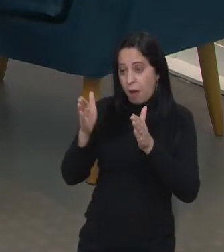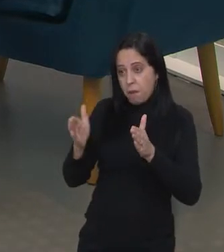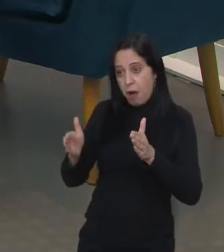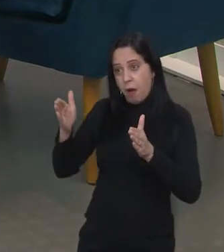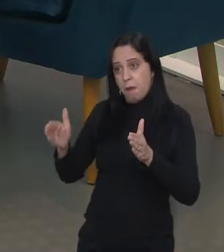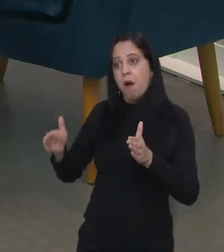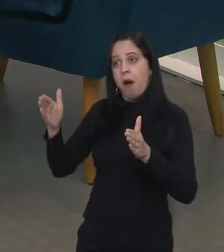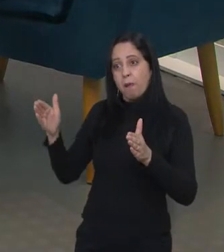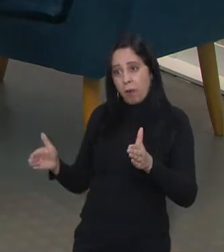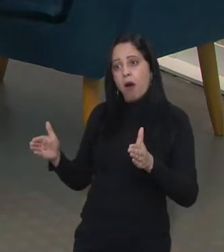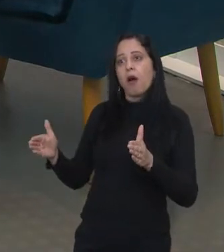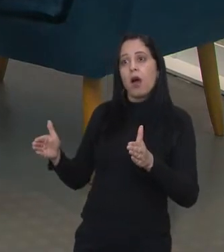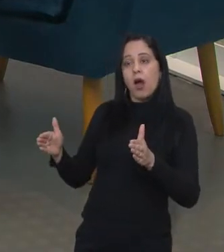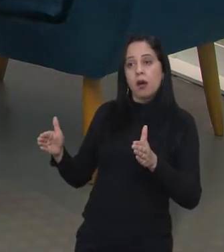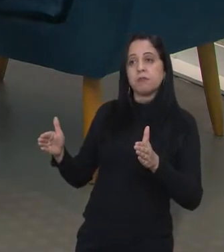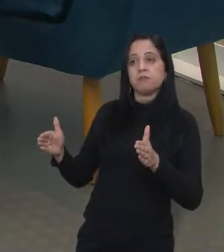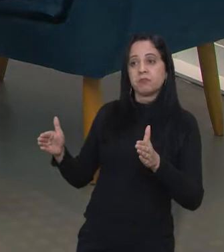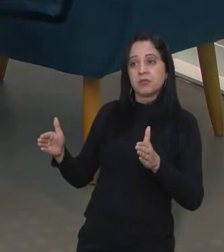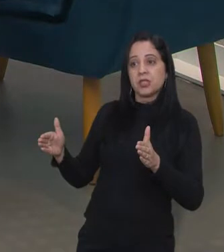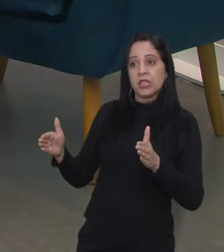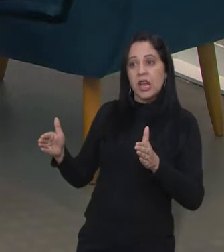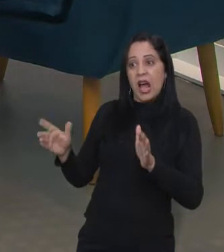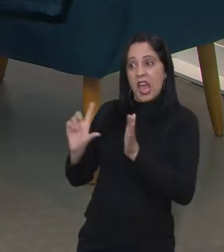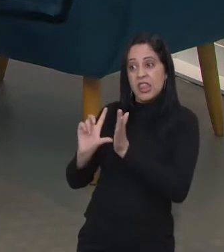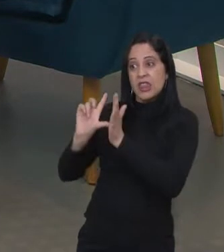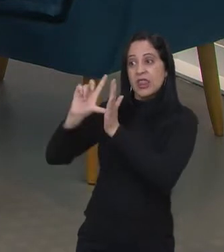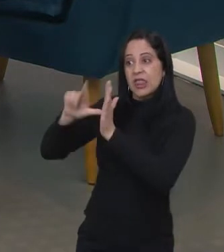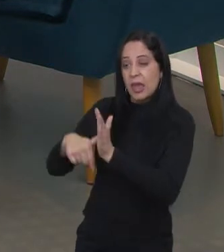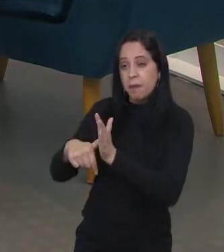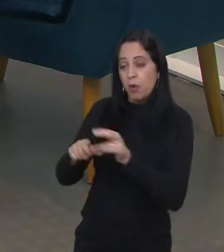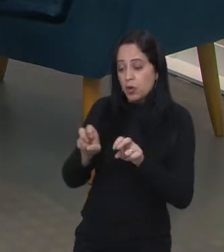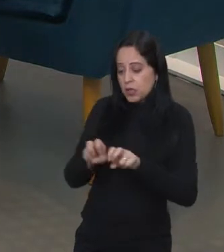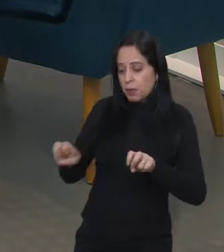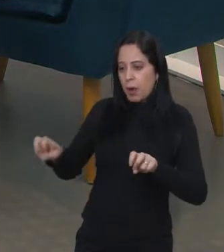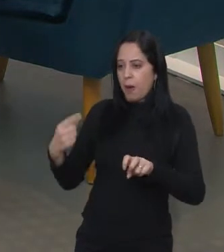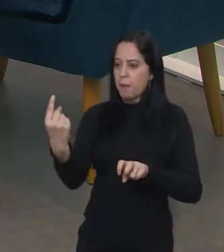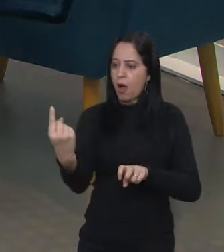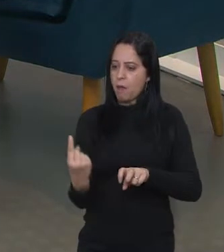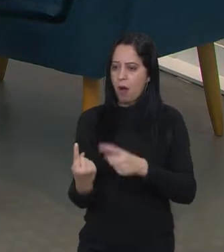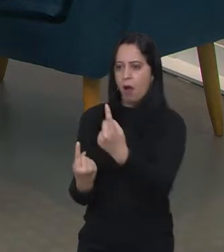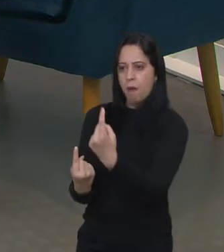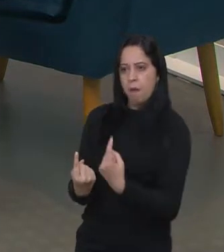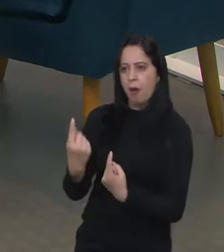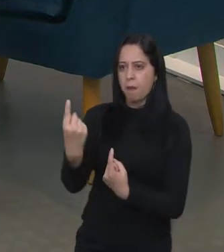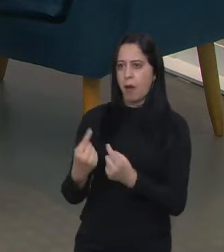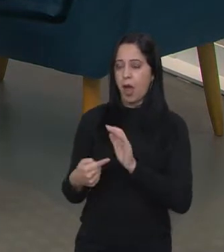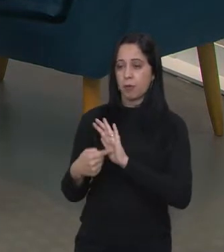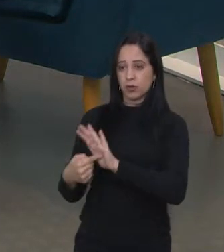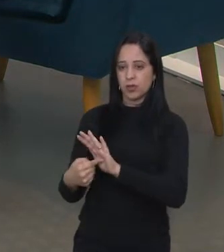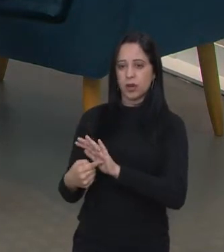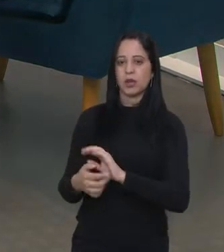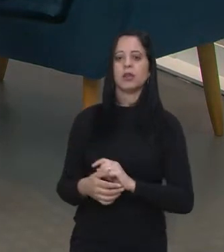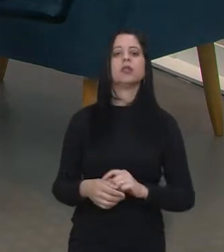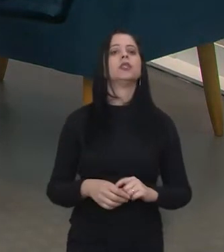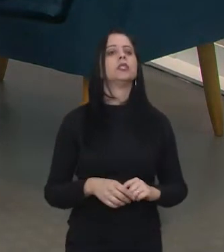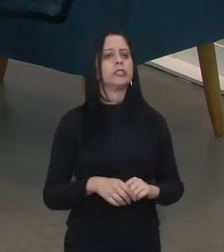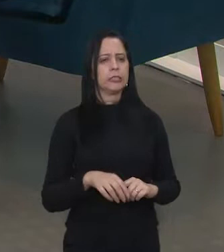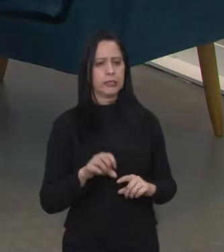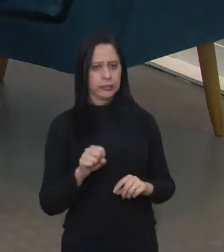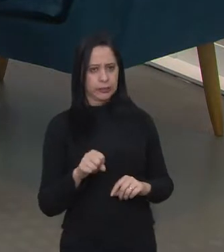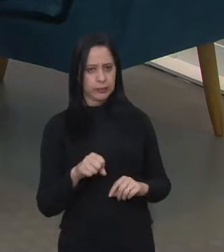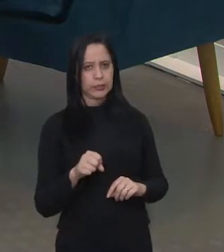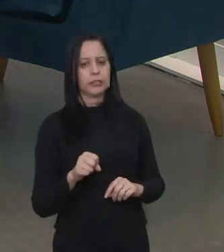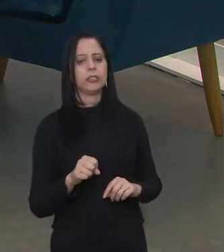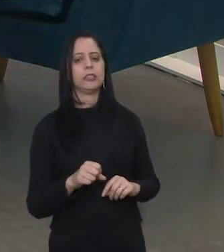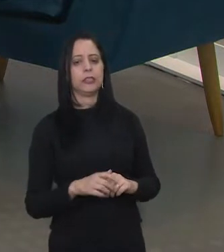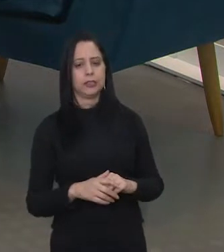grande antes de chegar nessa banca, que vai ser o que vai determinar se a pessoa vai entrar na incubadora de empresas ou não. Seria uma pré-seleção? Seria